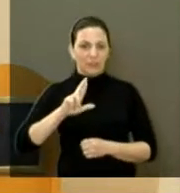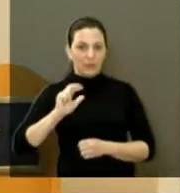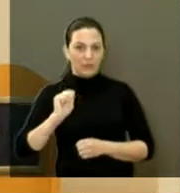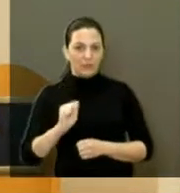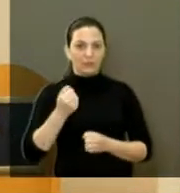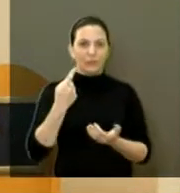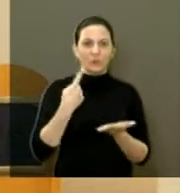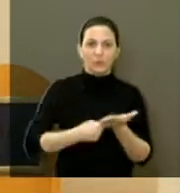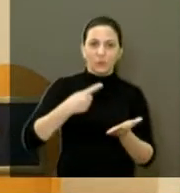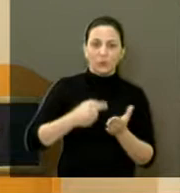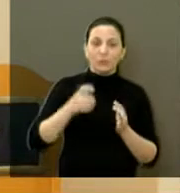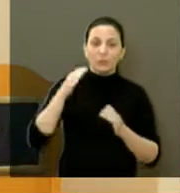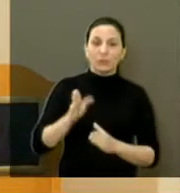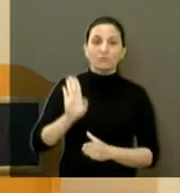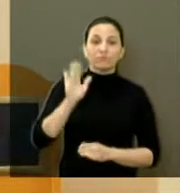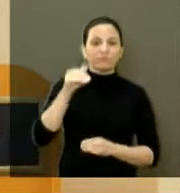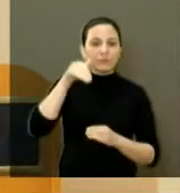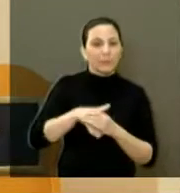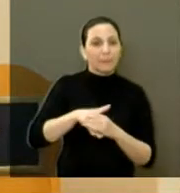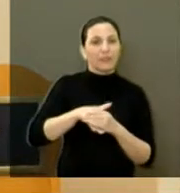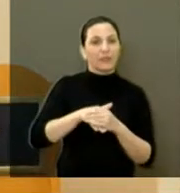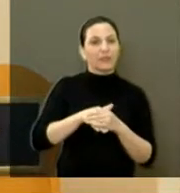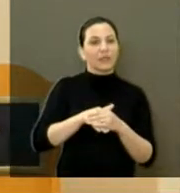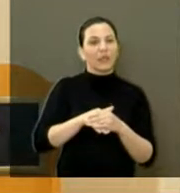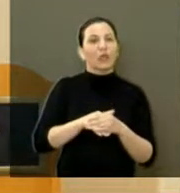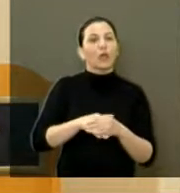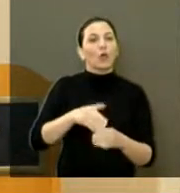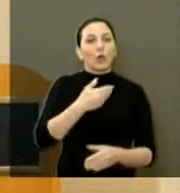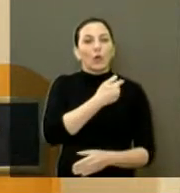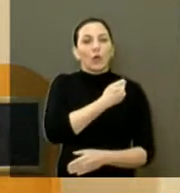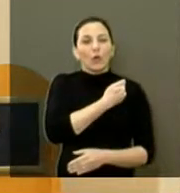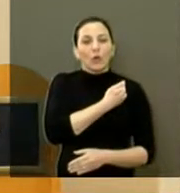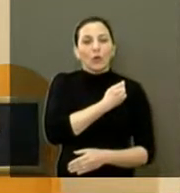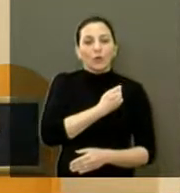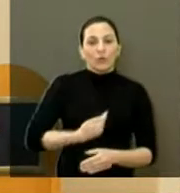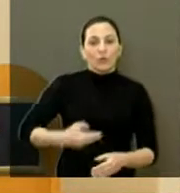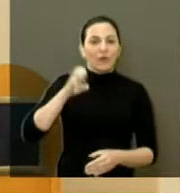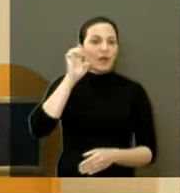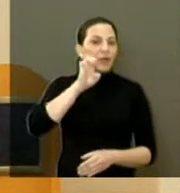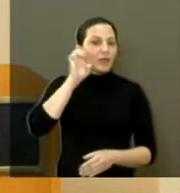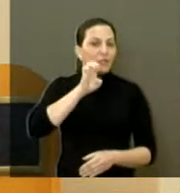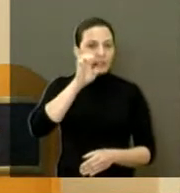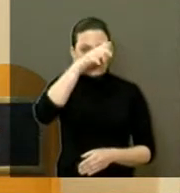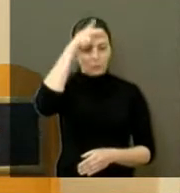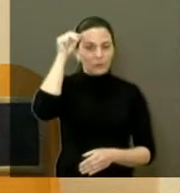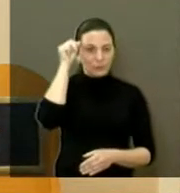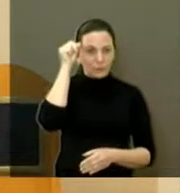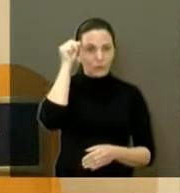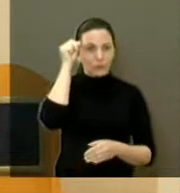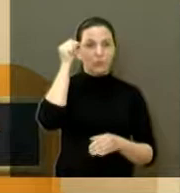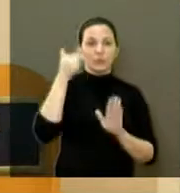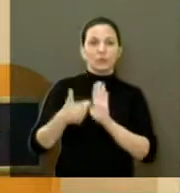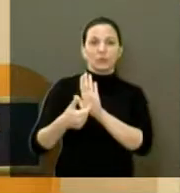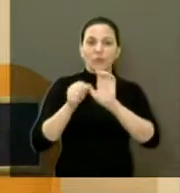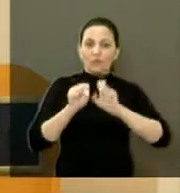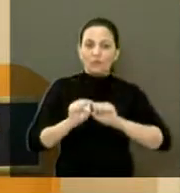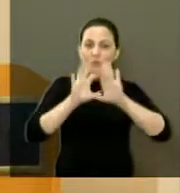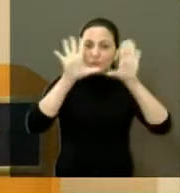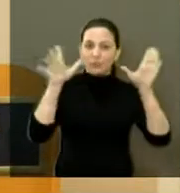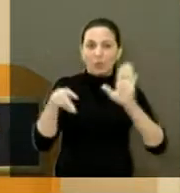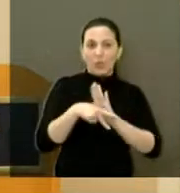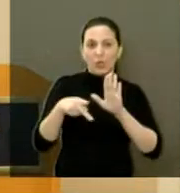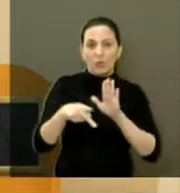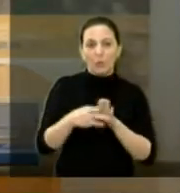de campanha assumido e cumprido pelo governo de Edinho Silva, que trouxe visibilidade para a nossa